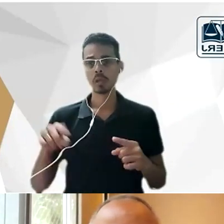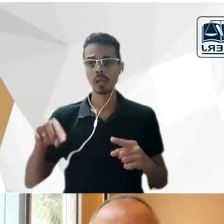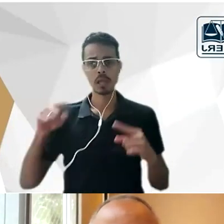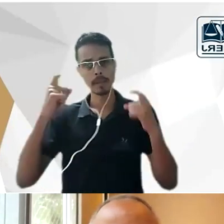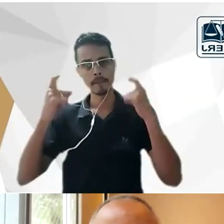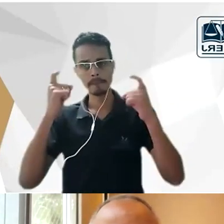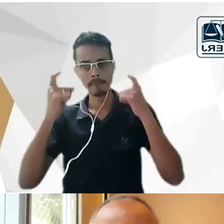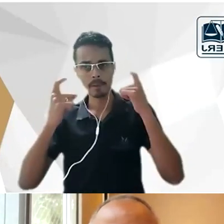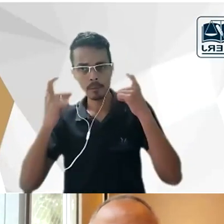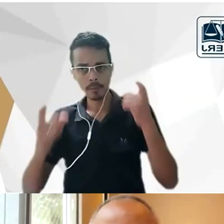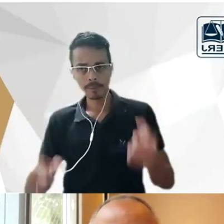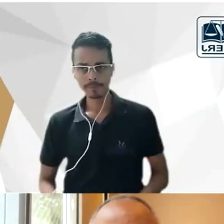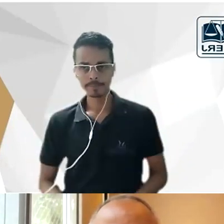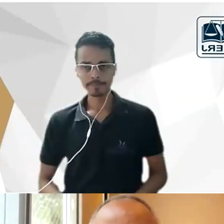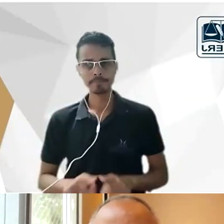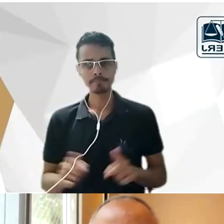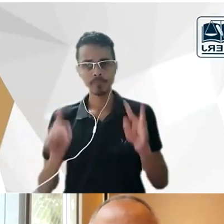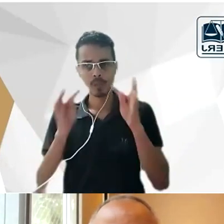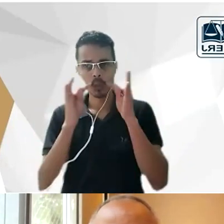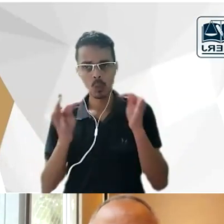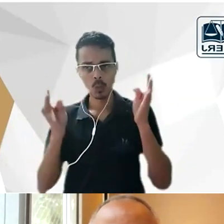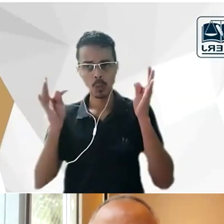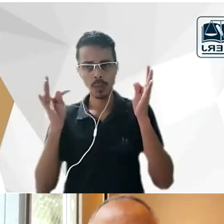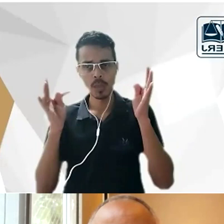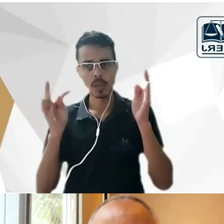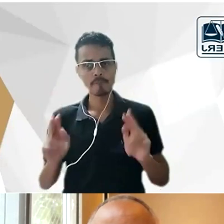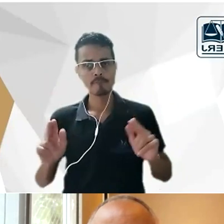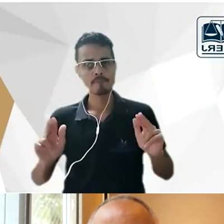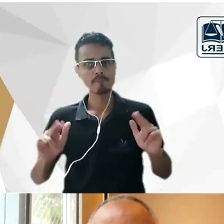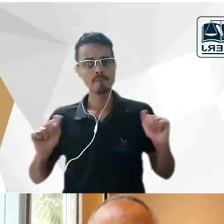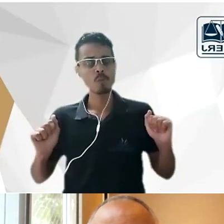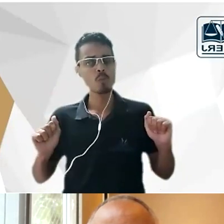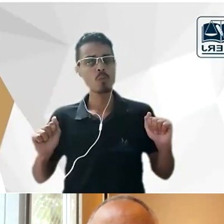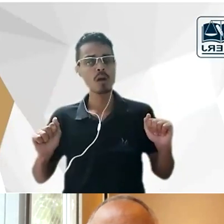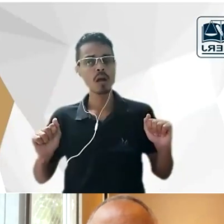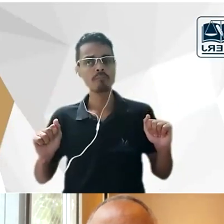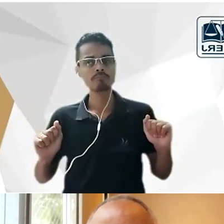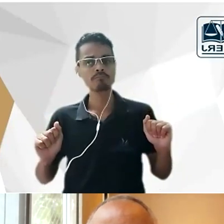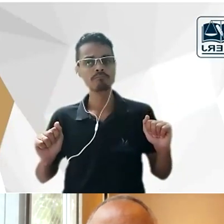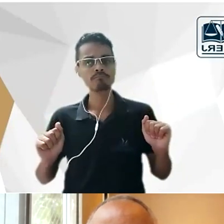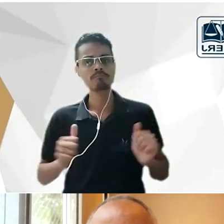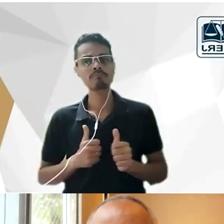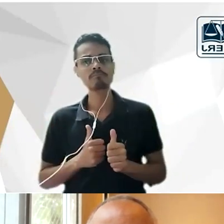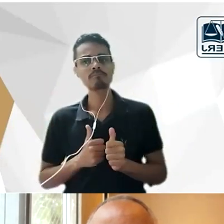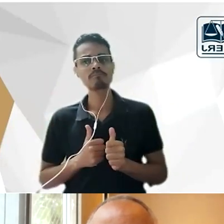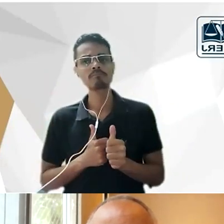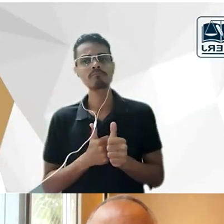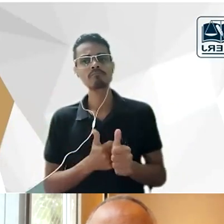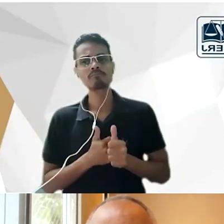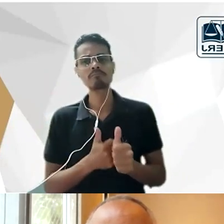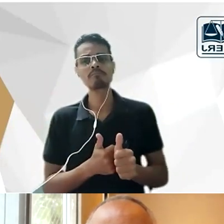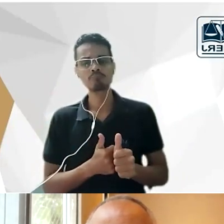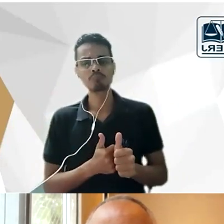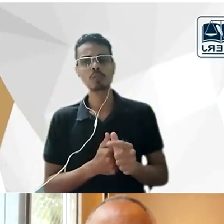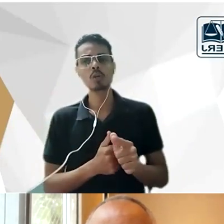mas eu posso dizer que Tobias nunca foi adepto desse darwinismo social muito pelo contrário como eu já